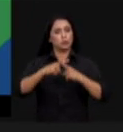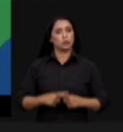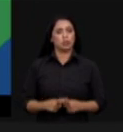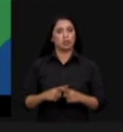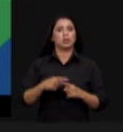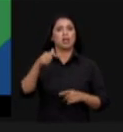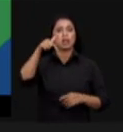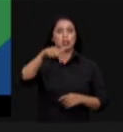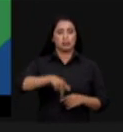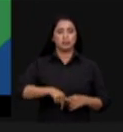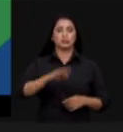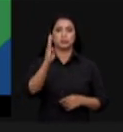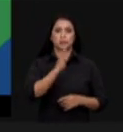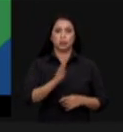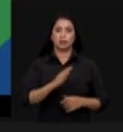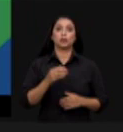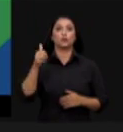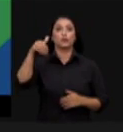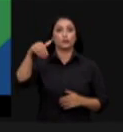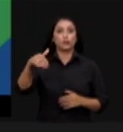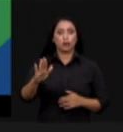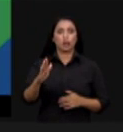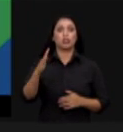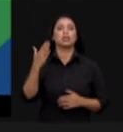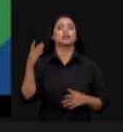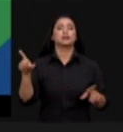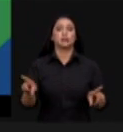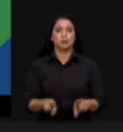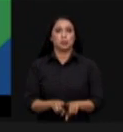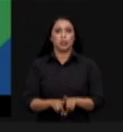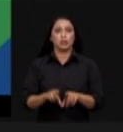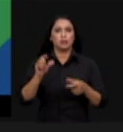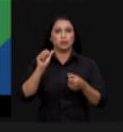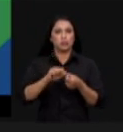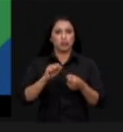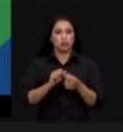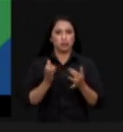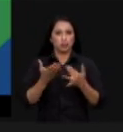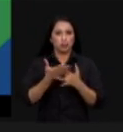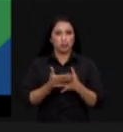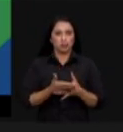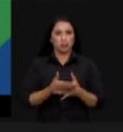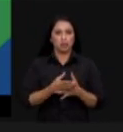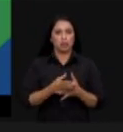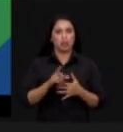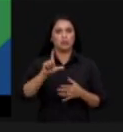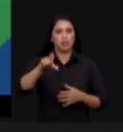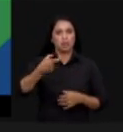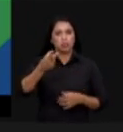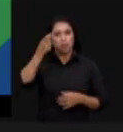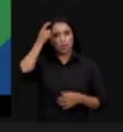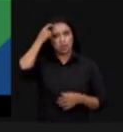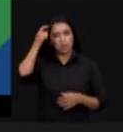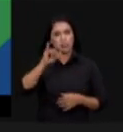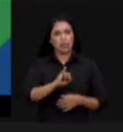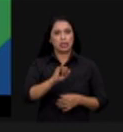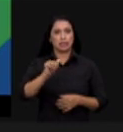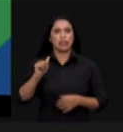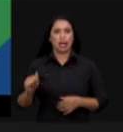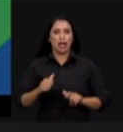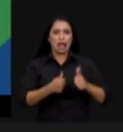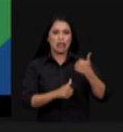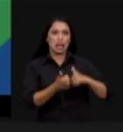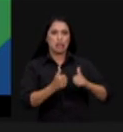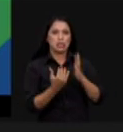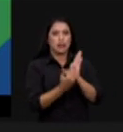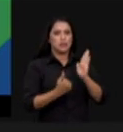nacional e internacional Atualmente, fazemos isso por meio de inteligência artificial análise computacional